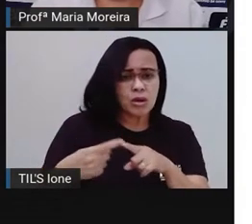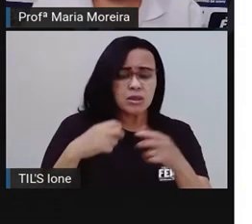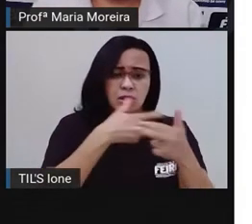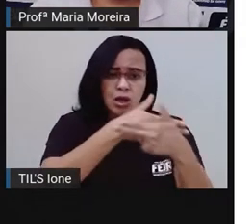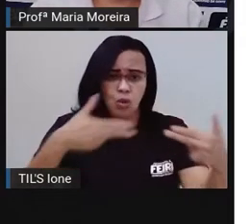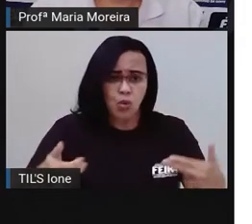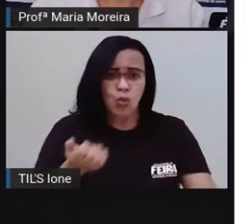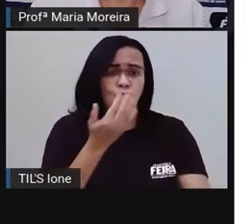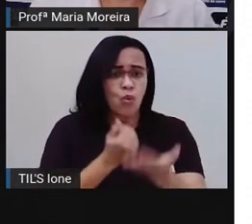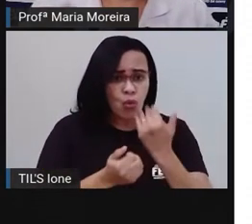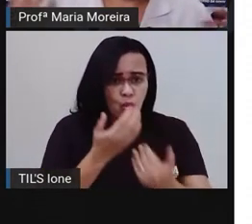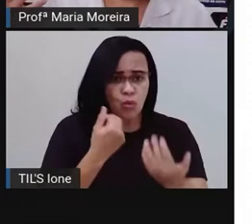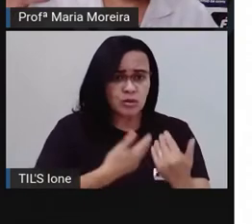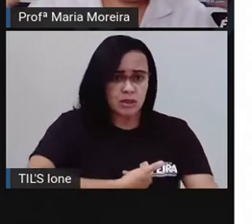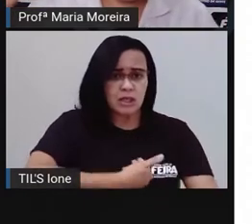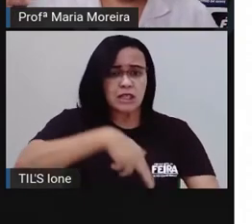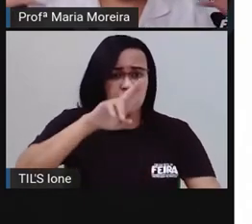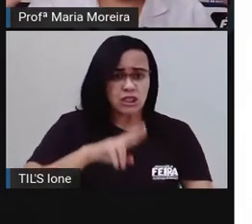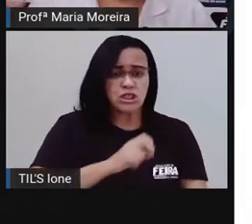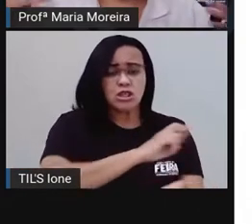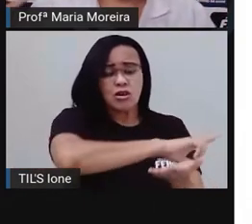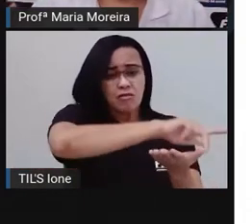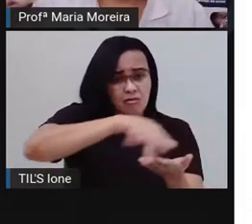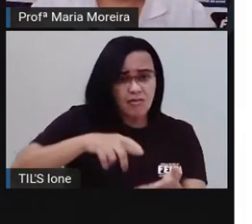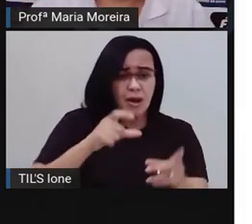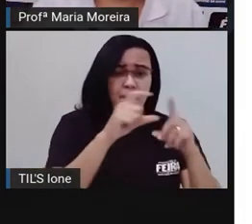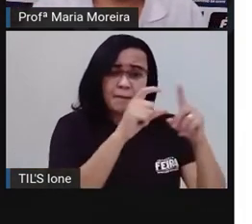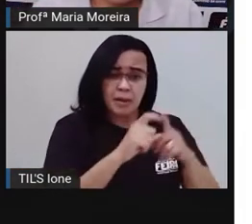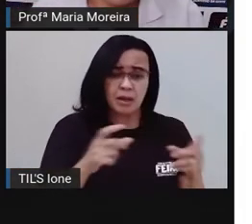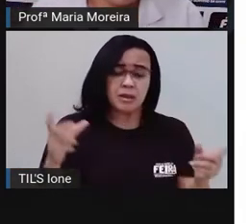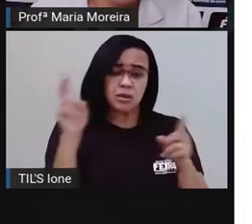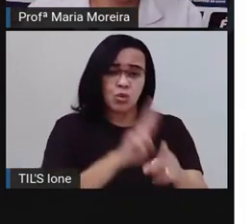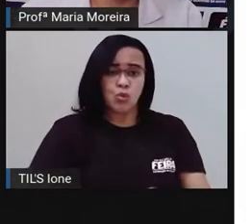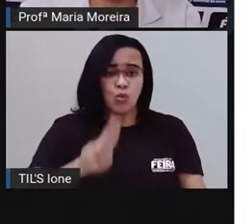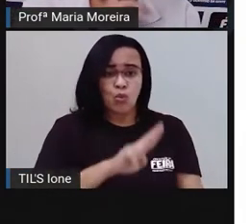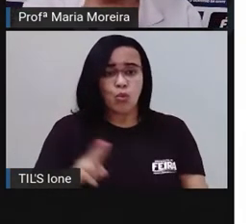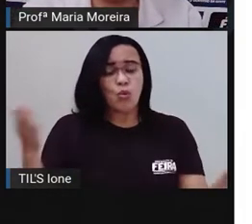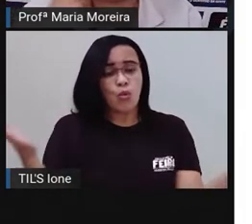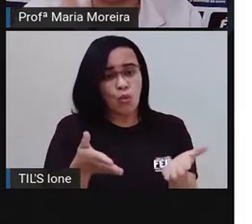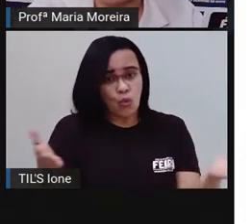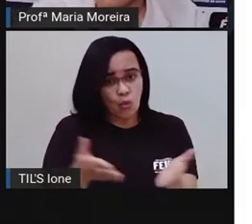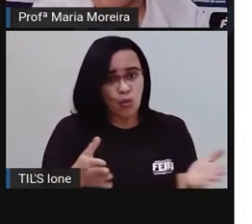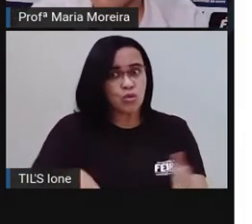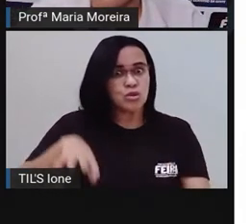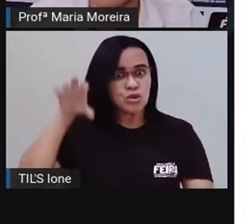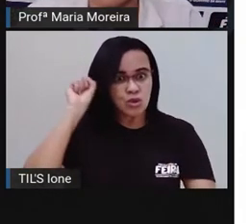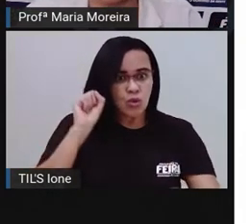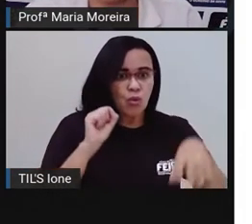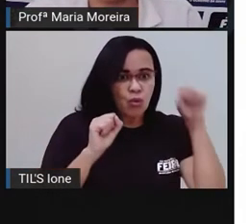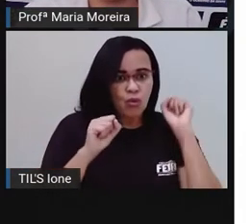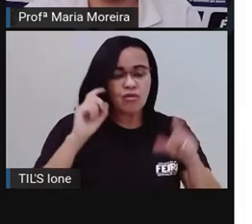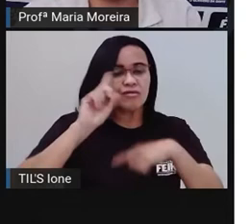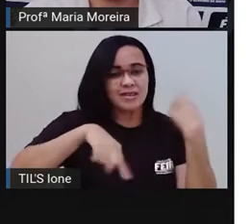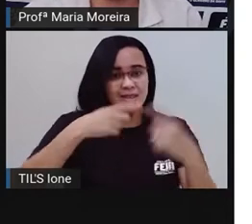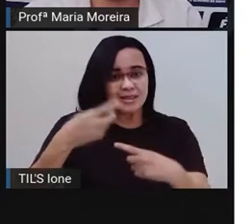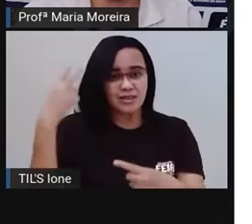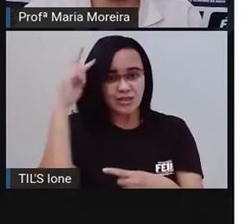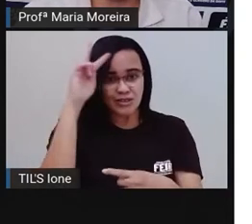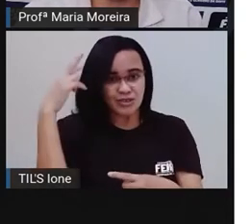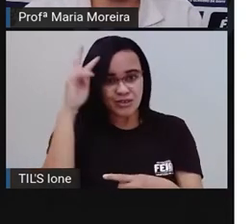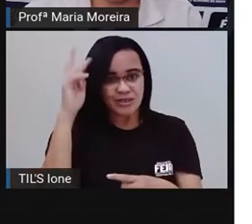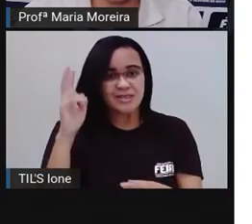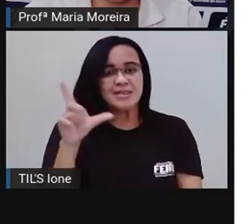na religião, em várias palavras que a gente utiliza aí, né, e que vamos ouvir na nossa próxima historinha aqui.